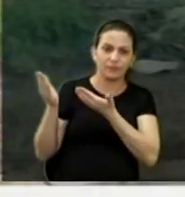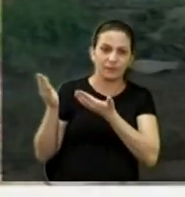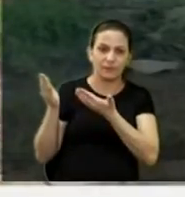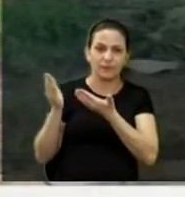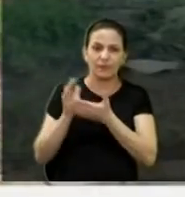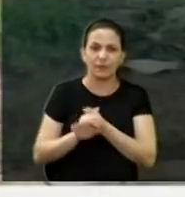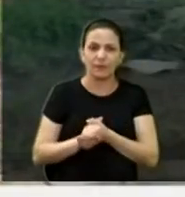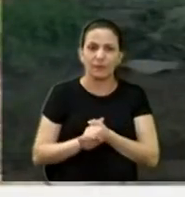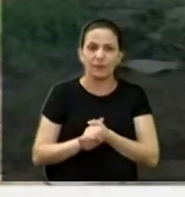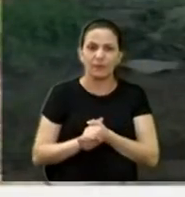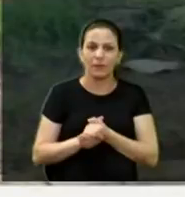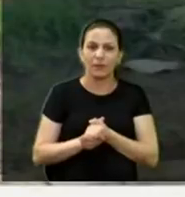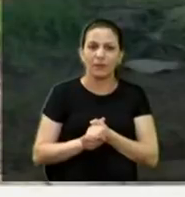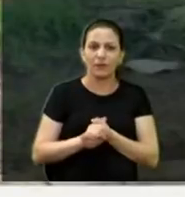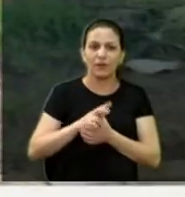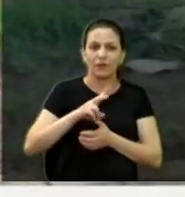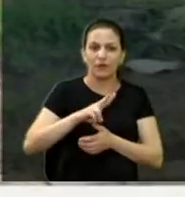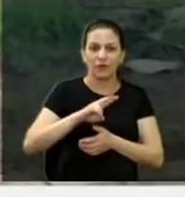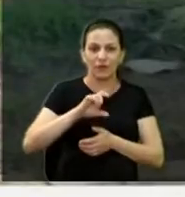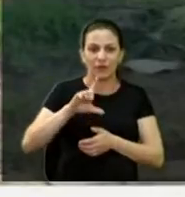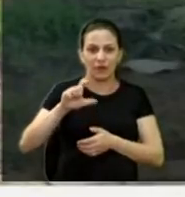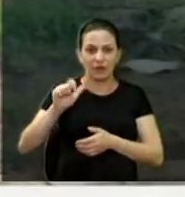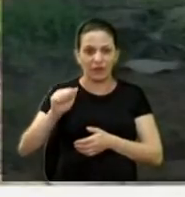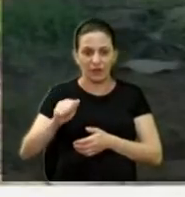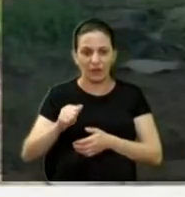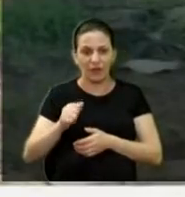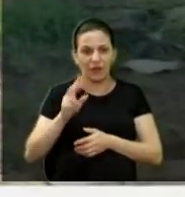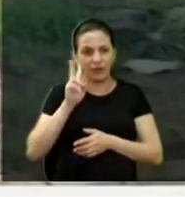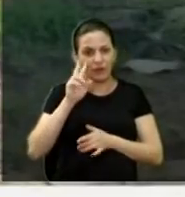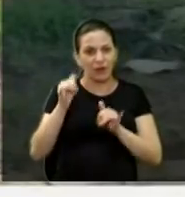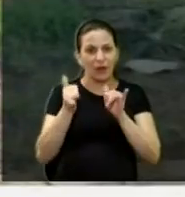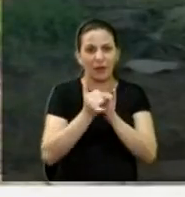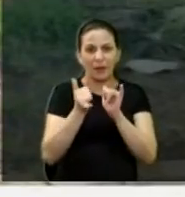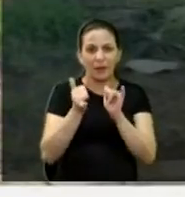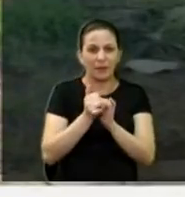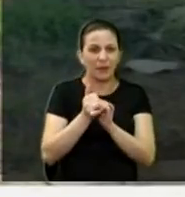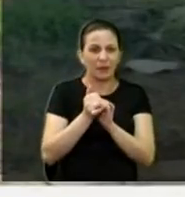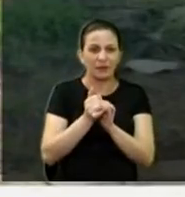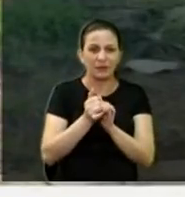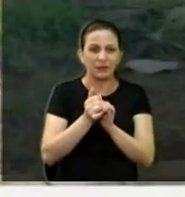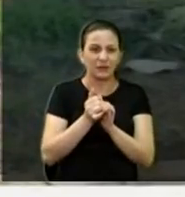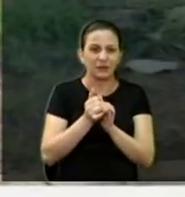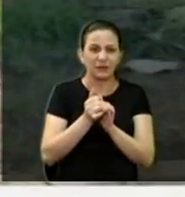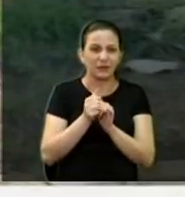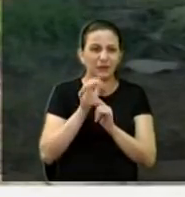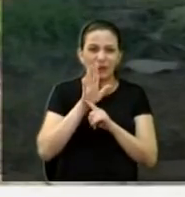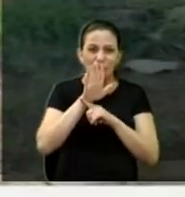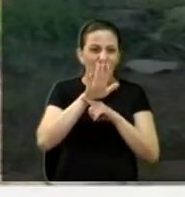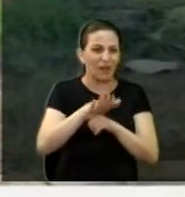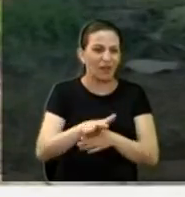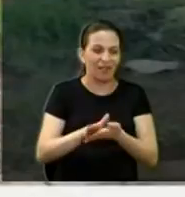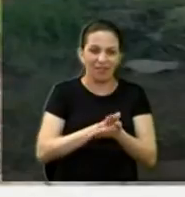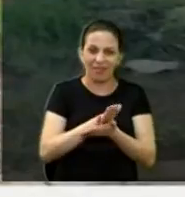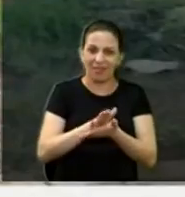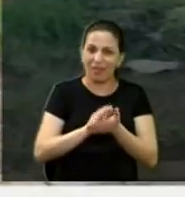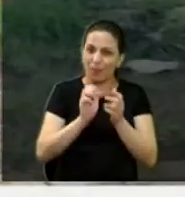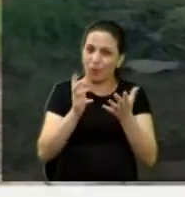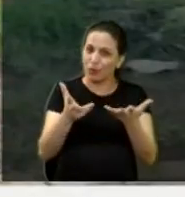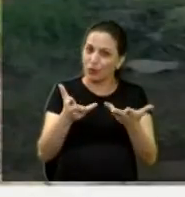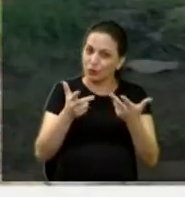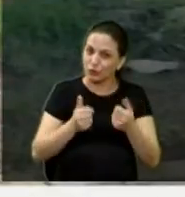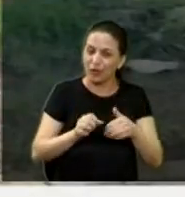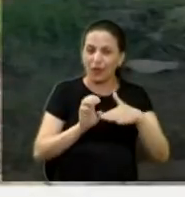a Praça Popular 1 da Vila Xavier. Dá para verificar que ela não está bem cuidada, e poderia ser adotada lá por um